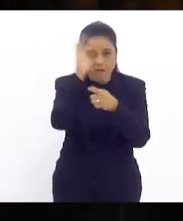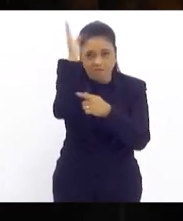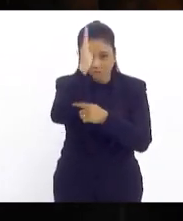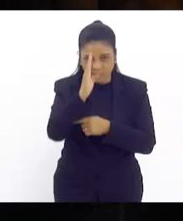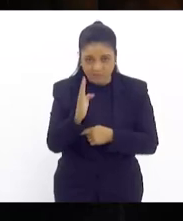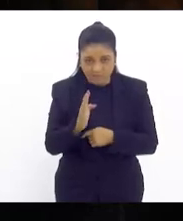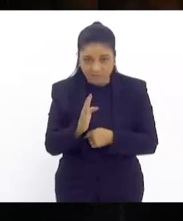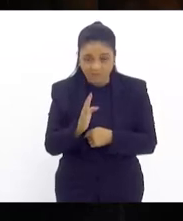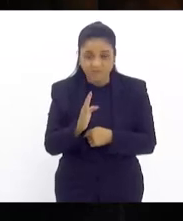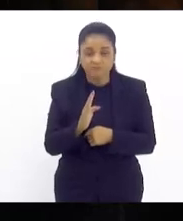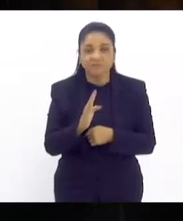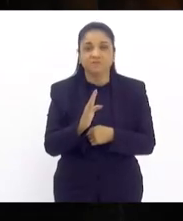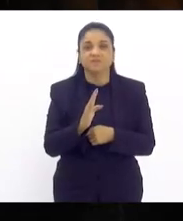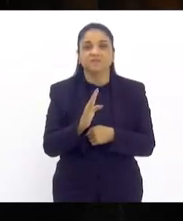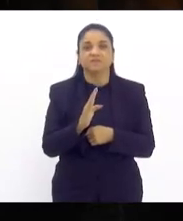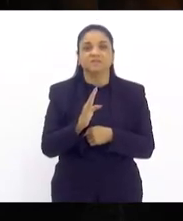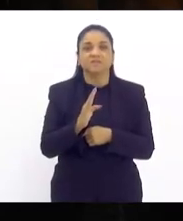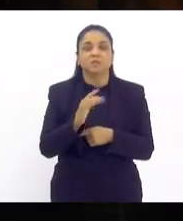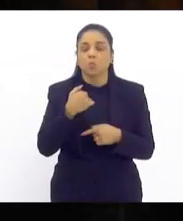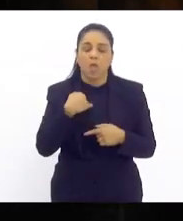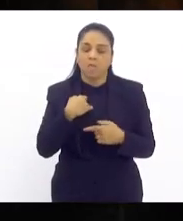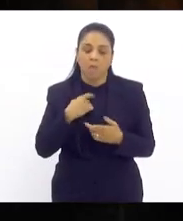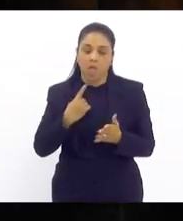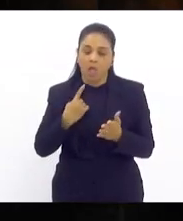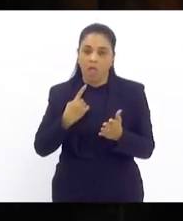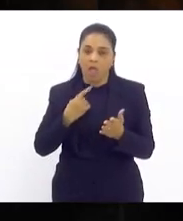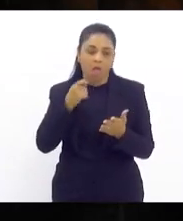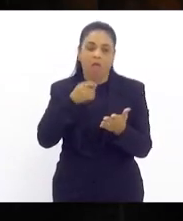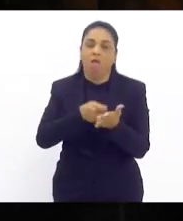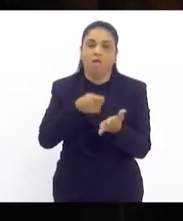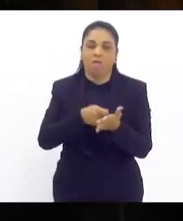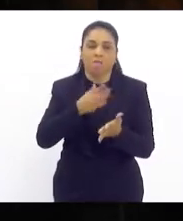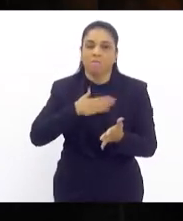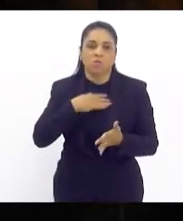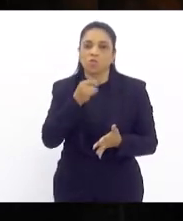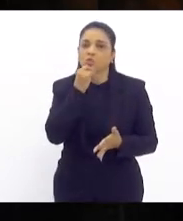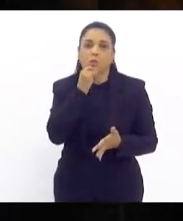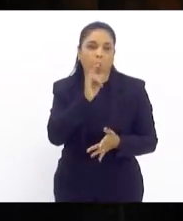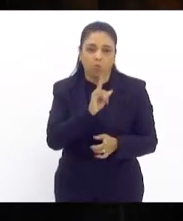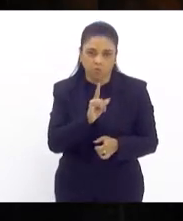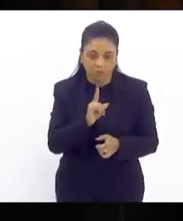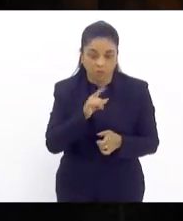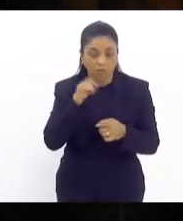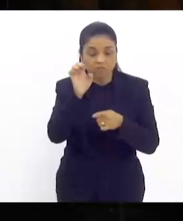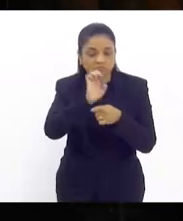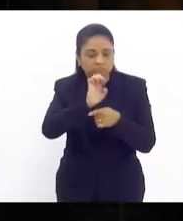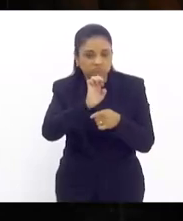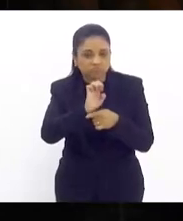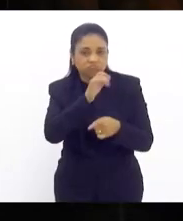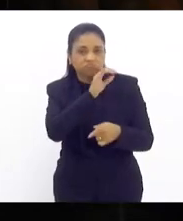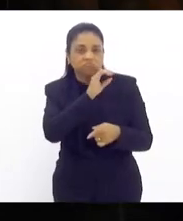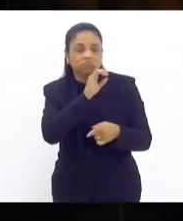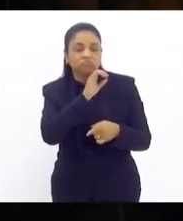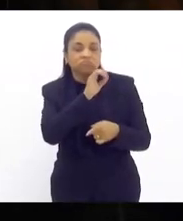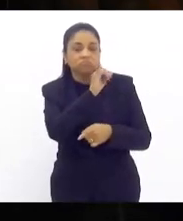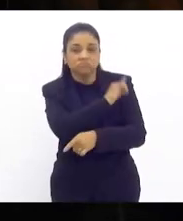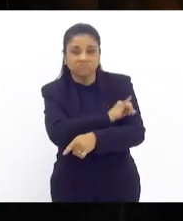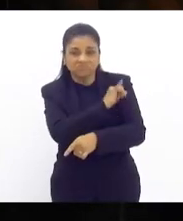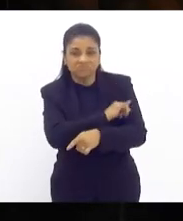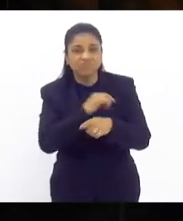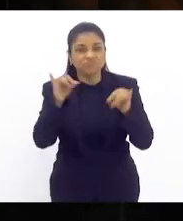essa não é uma reivindicação à toa a gente está falando de um estado que sofreu muito